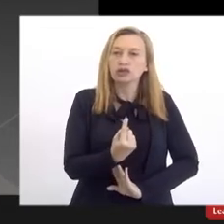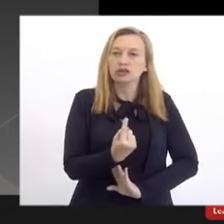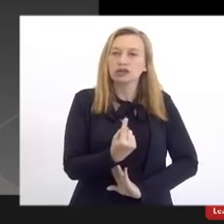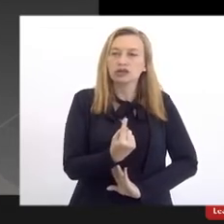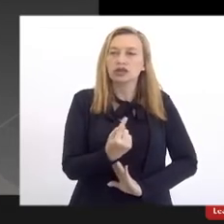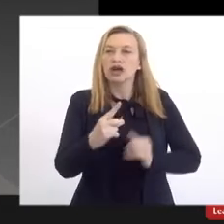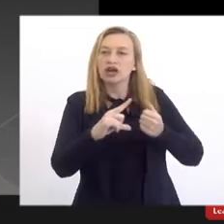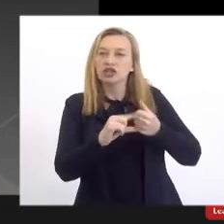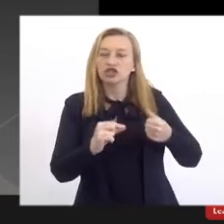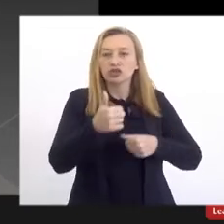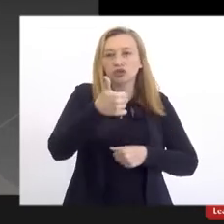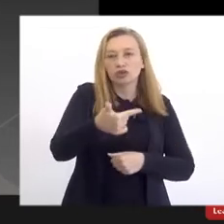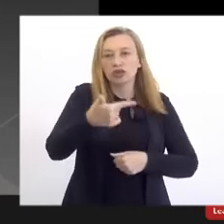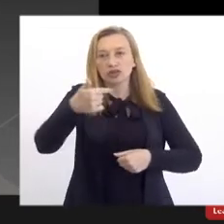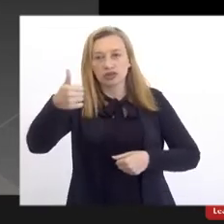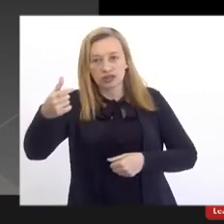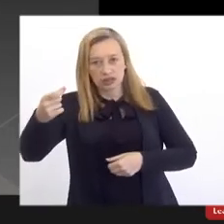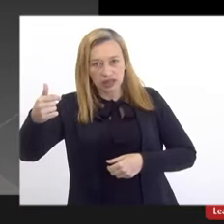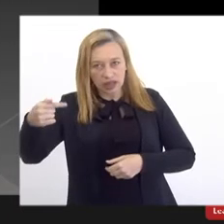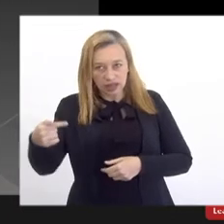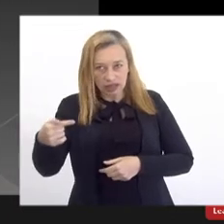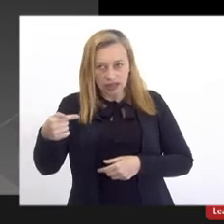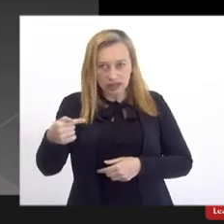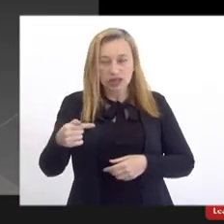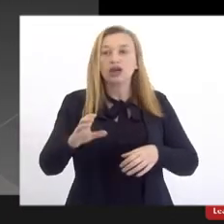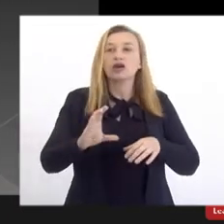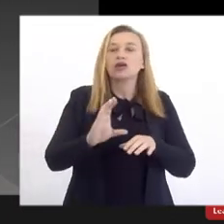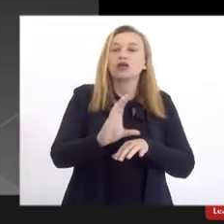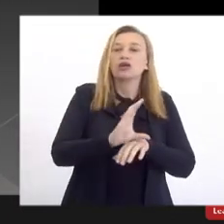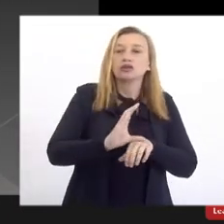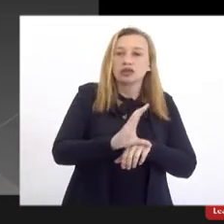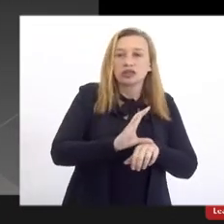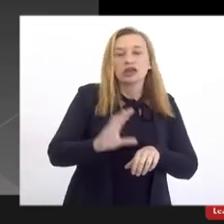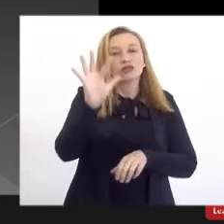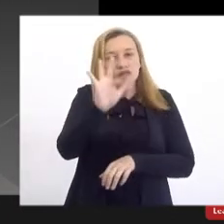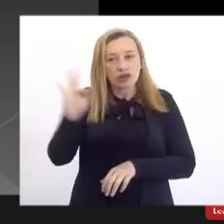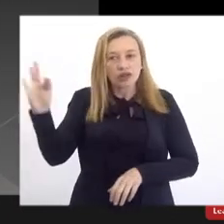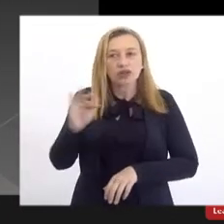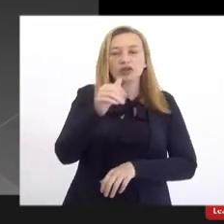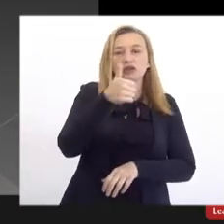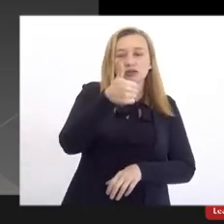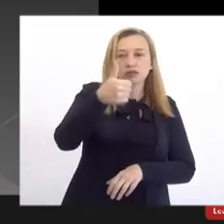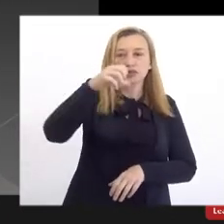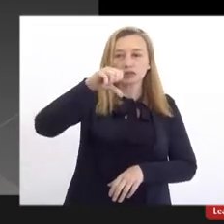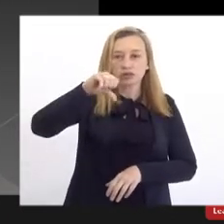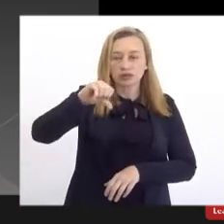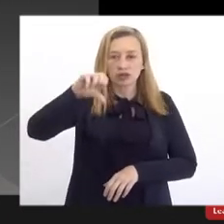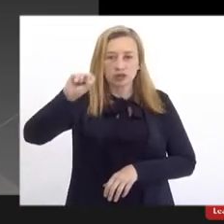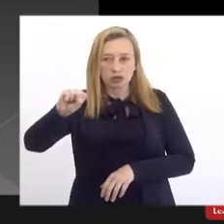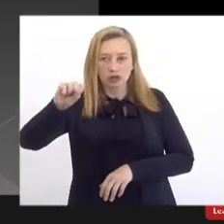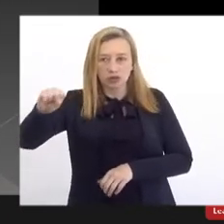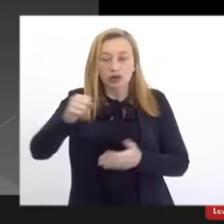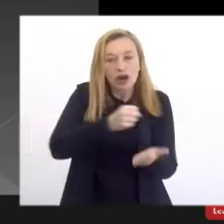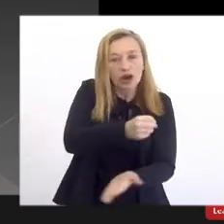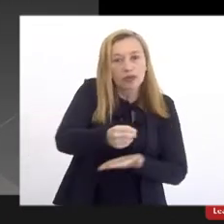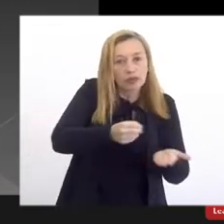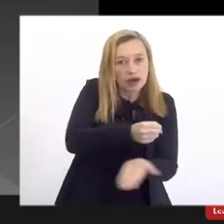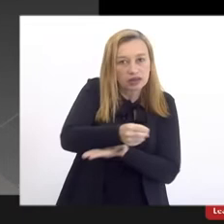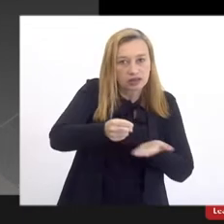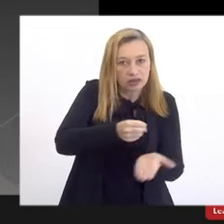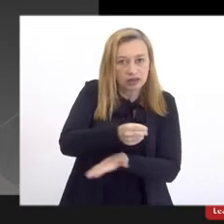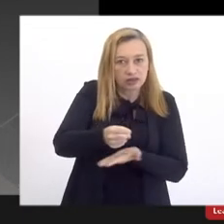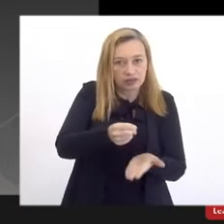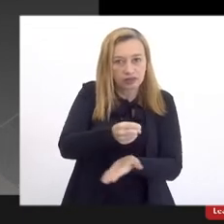é, artigo 207, né, da Constituição Federal, de 1988, né, a base, né, do,